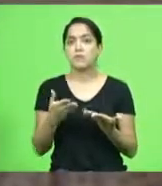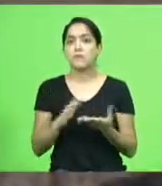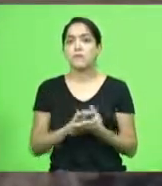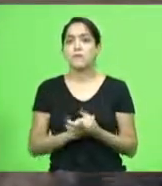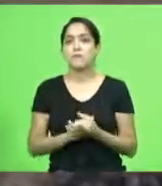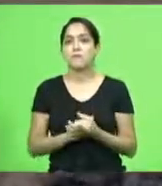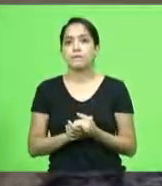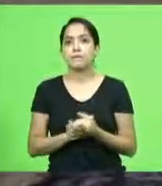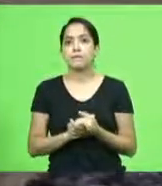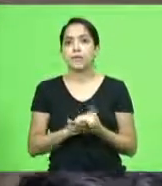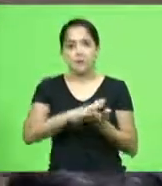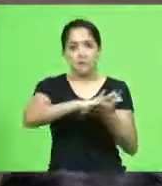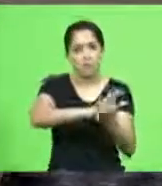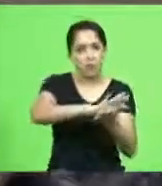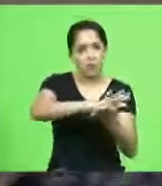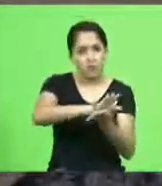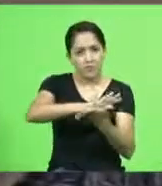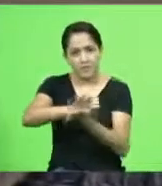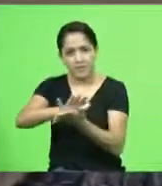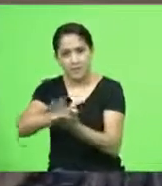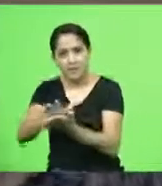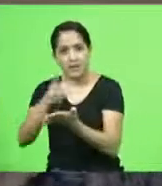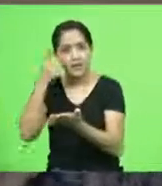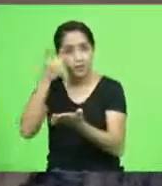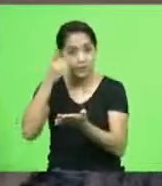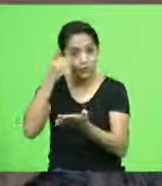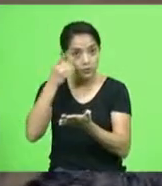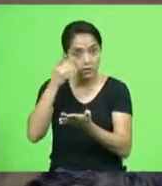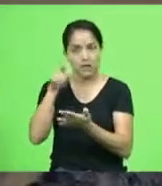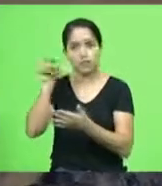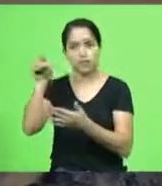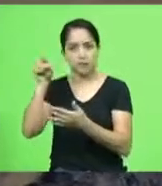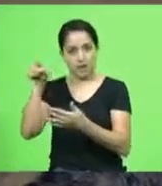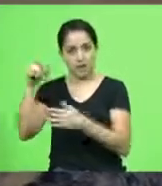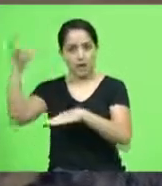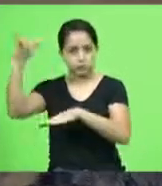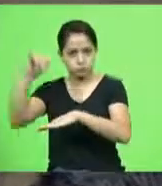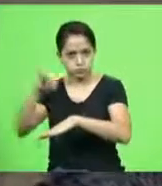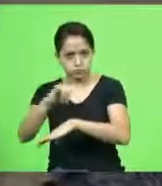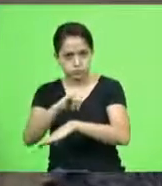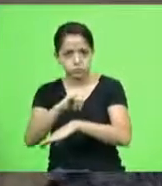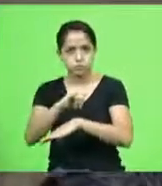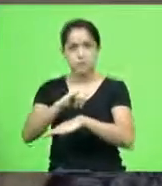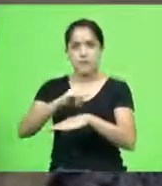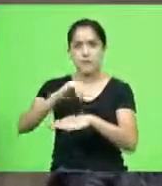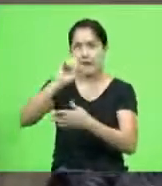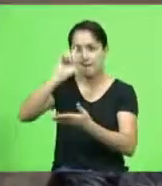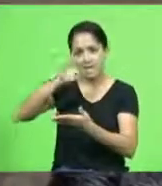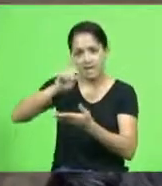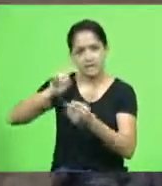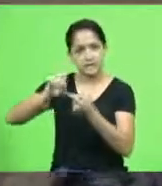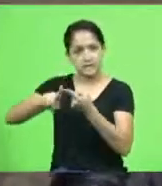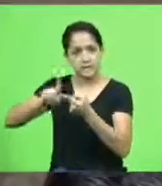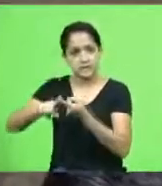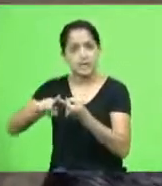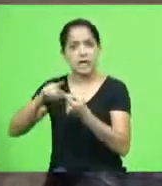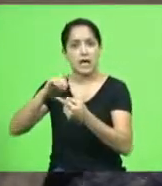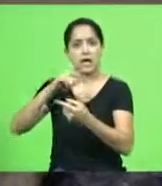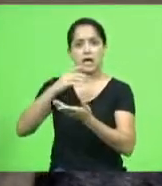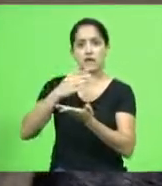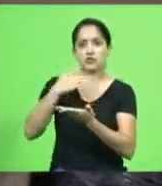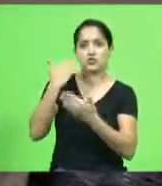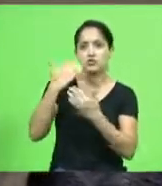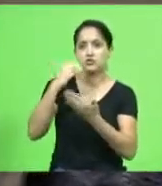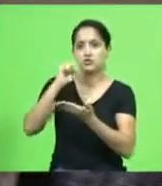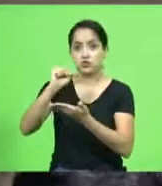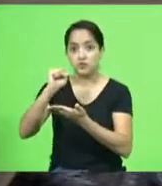humilhar deputado lá no no aeroporto tu pode ameaçar de morte um presidente da